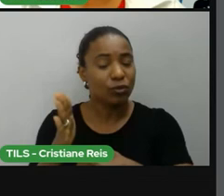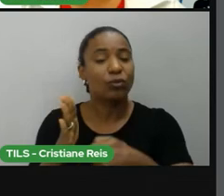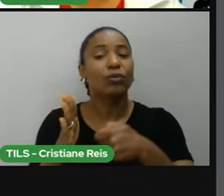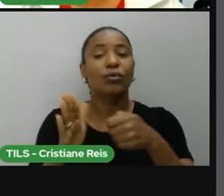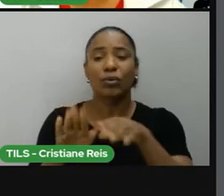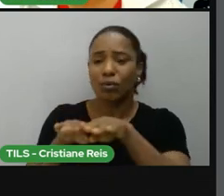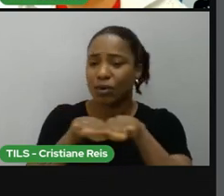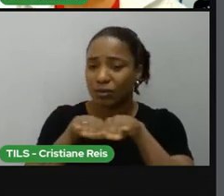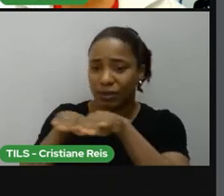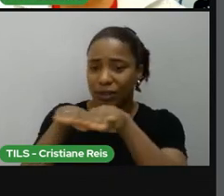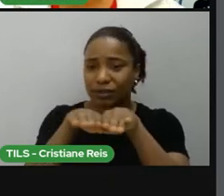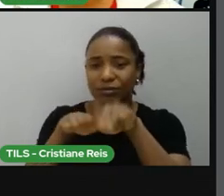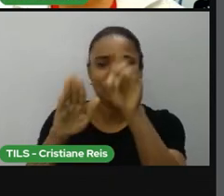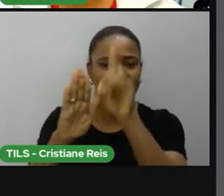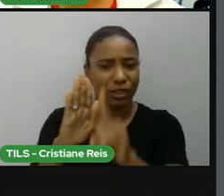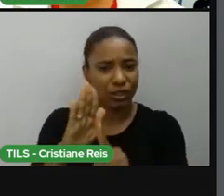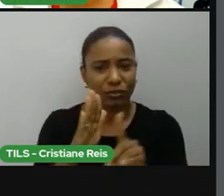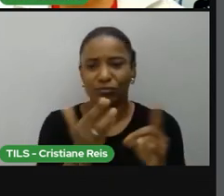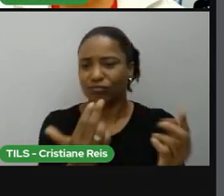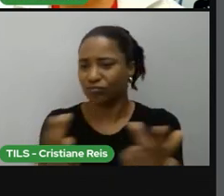indistintamente.